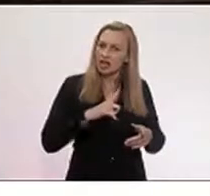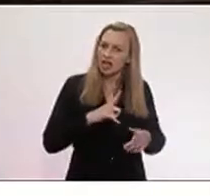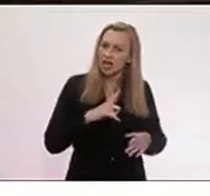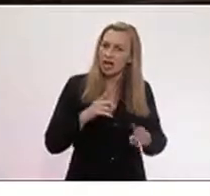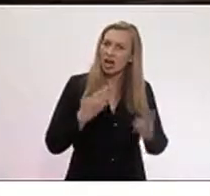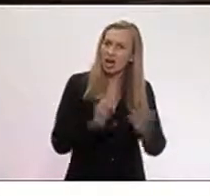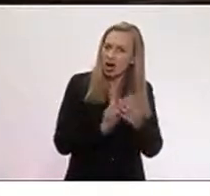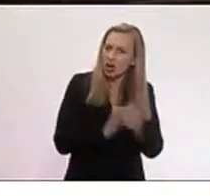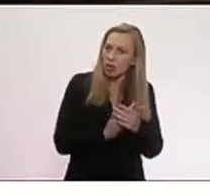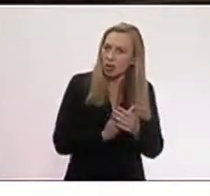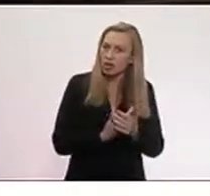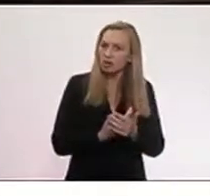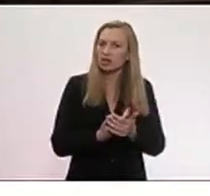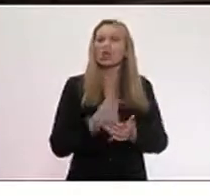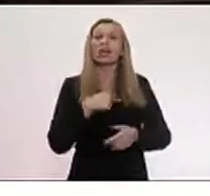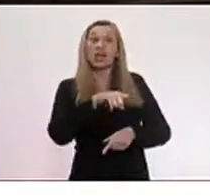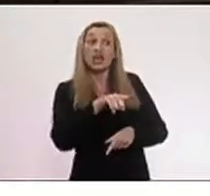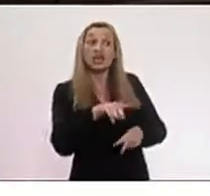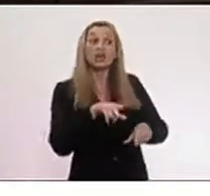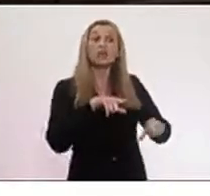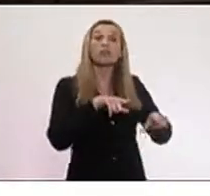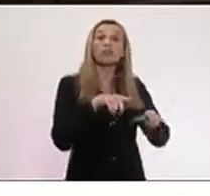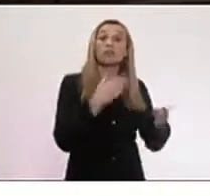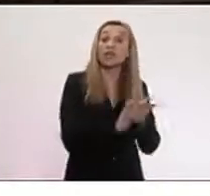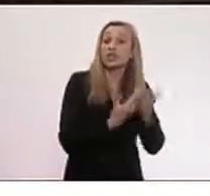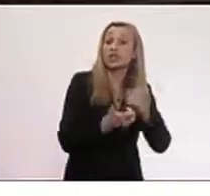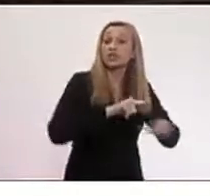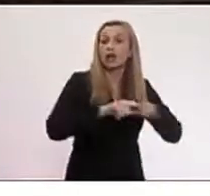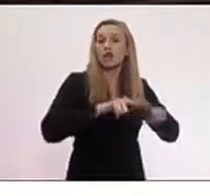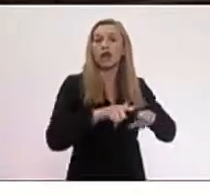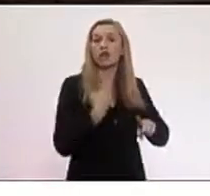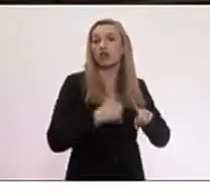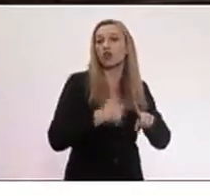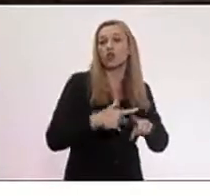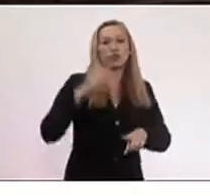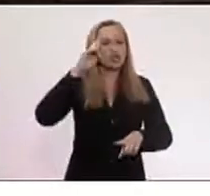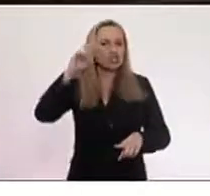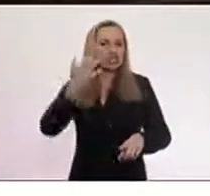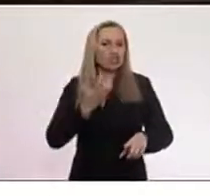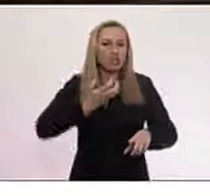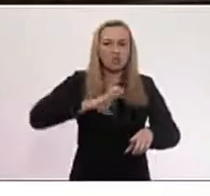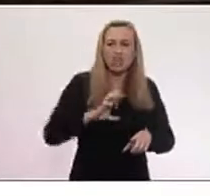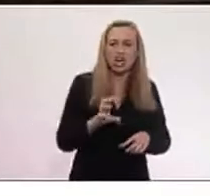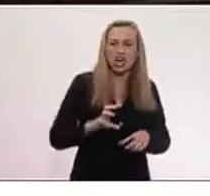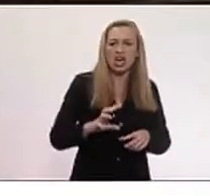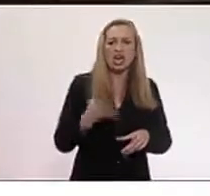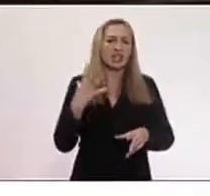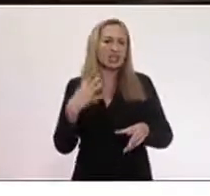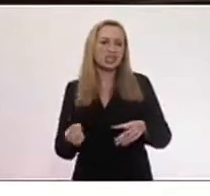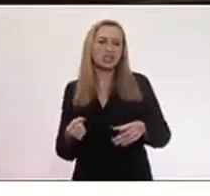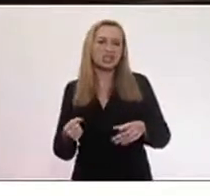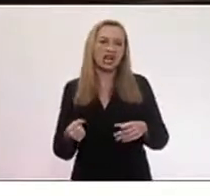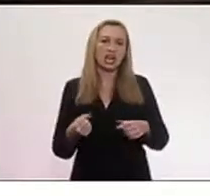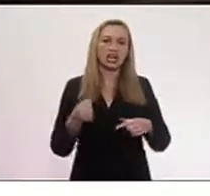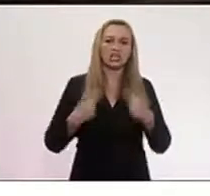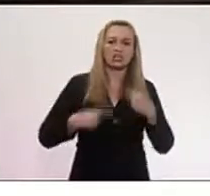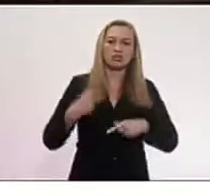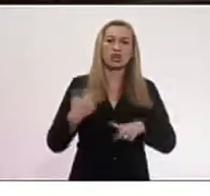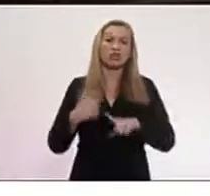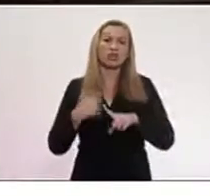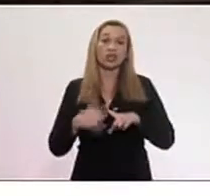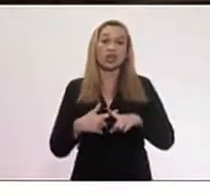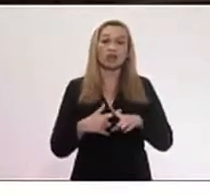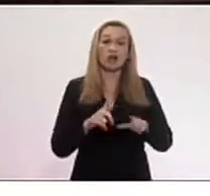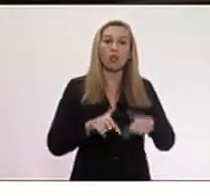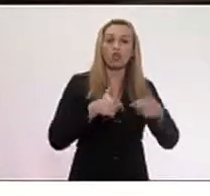aqueles e para aquelas que perderam o seu emprego? Porque o patrão jamais vai aceitar o tipo de desculpa. Ah, não, estava tendo uma operação policial, não